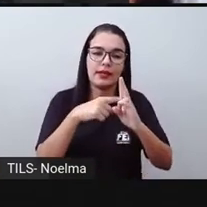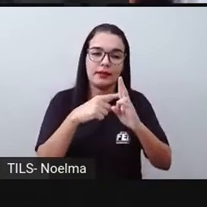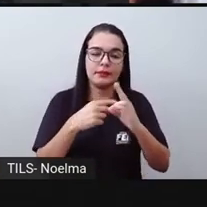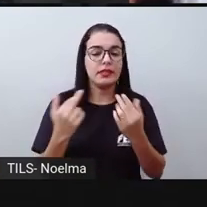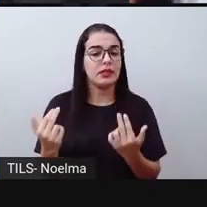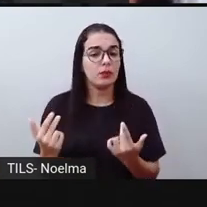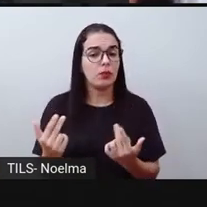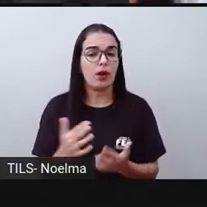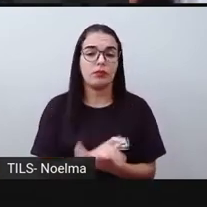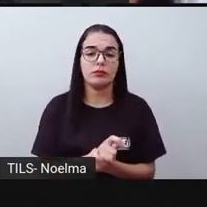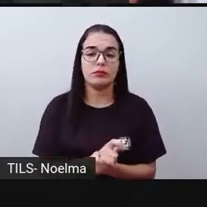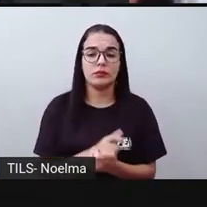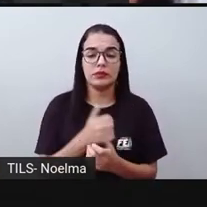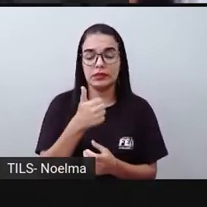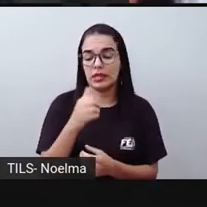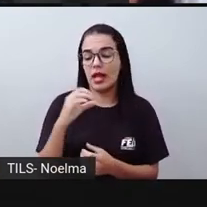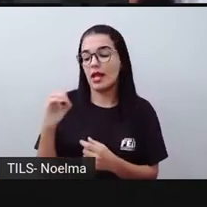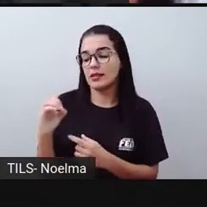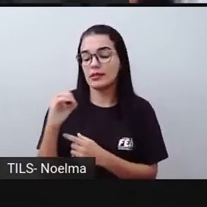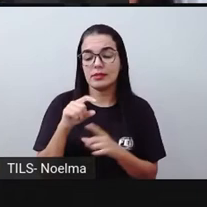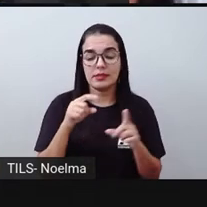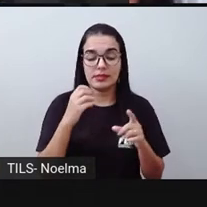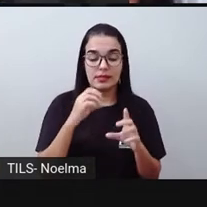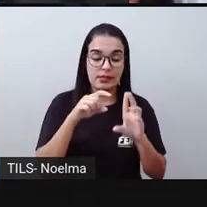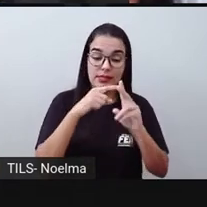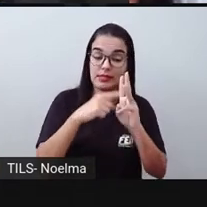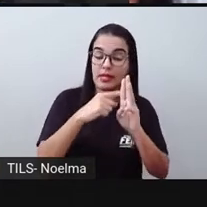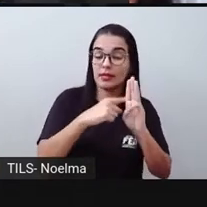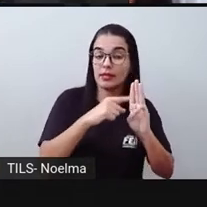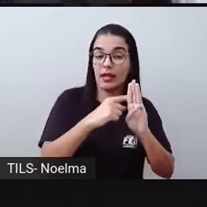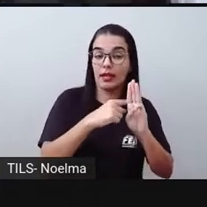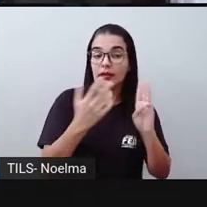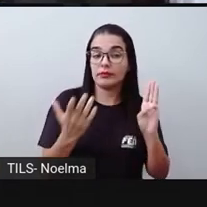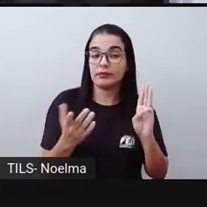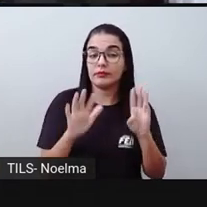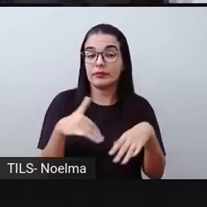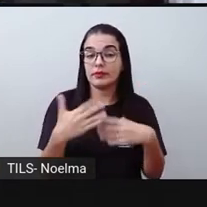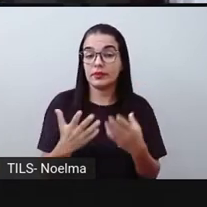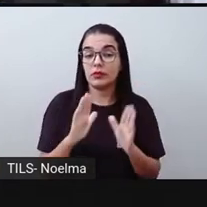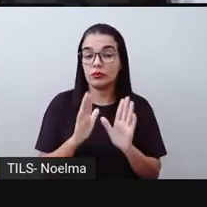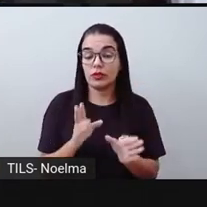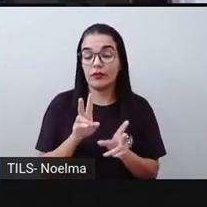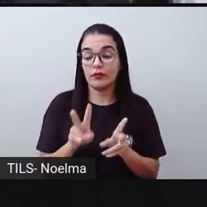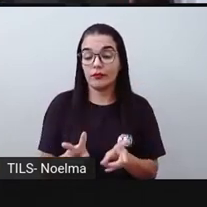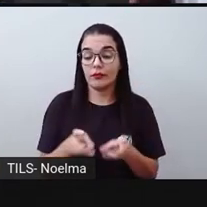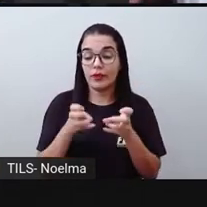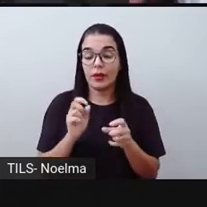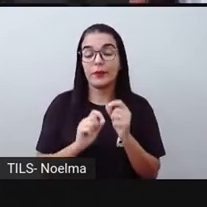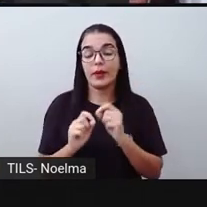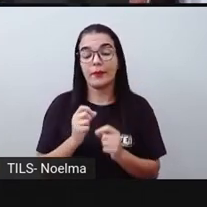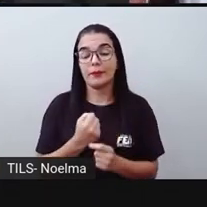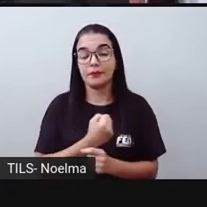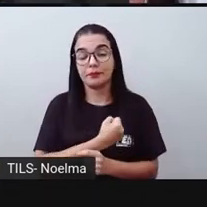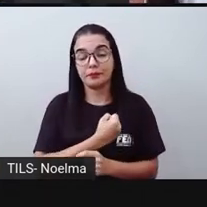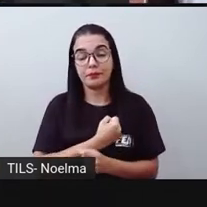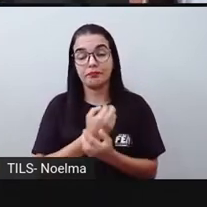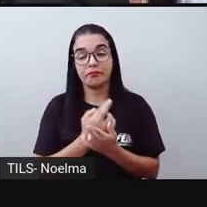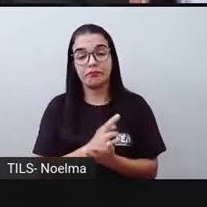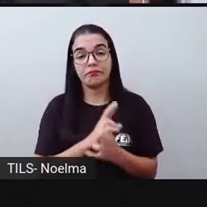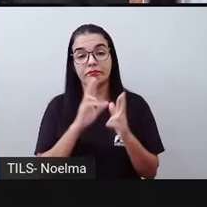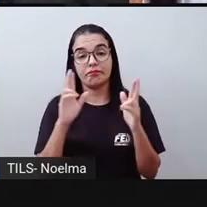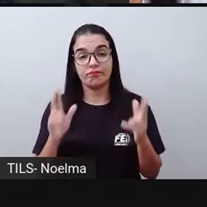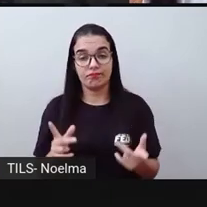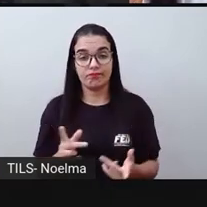observa aqui, ó, 10 centenas. Então a gente já observa aqui valores diferentes, que quando a gente